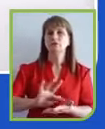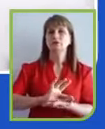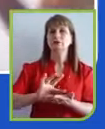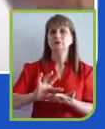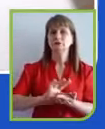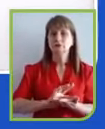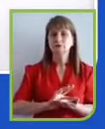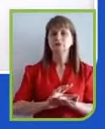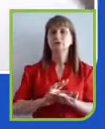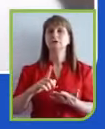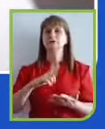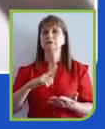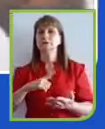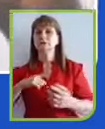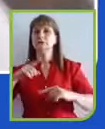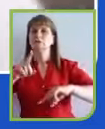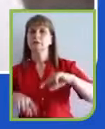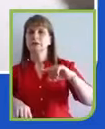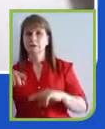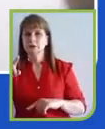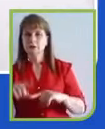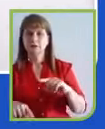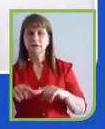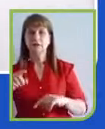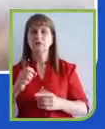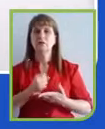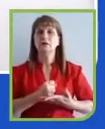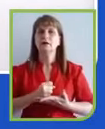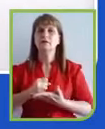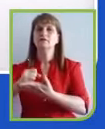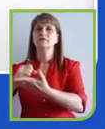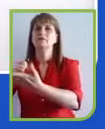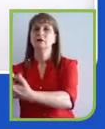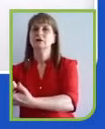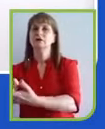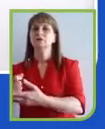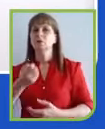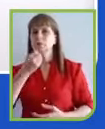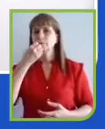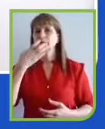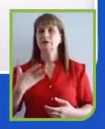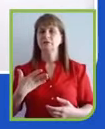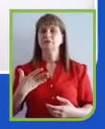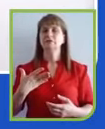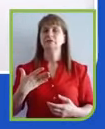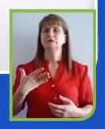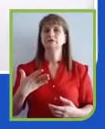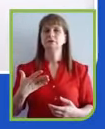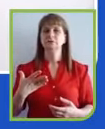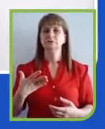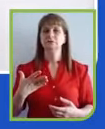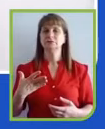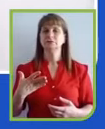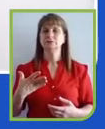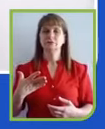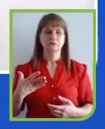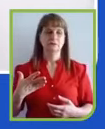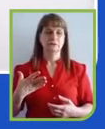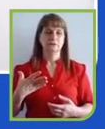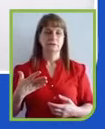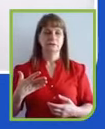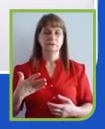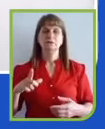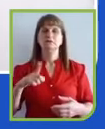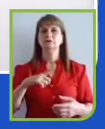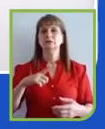utilizar e levando esse benefício justamente onde ele poderia causar um maior impacto. A gente tem várias empresas que participaram